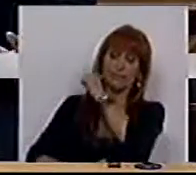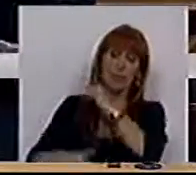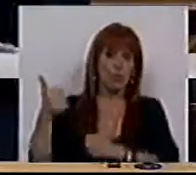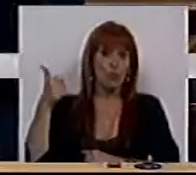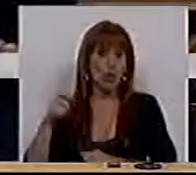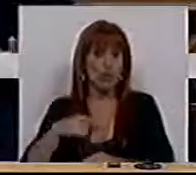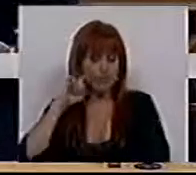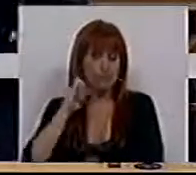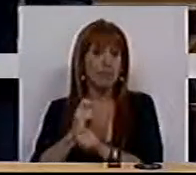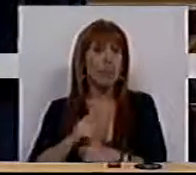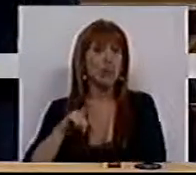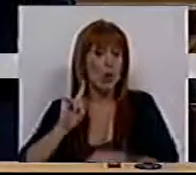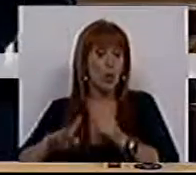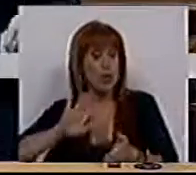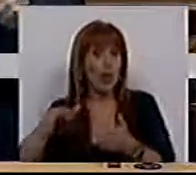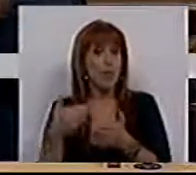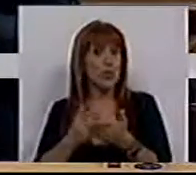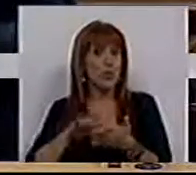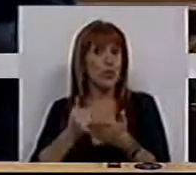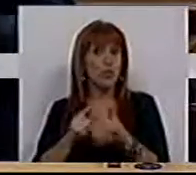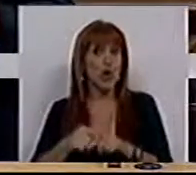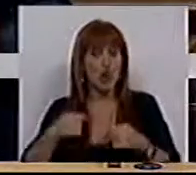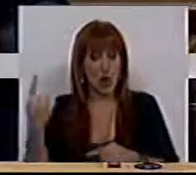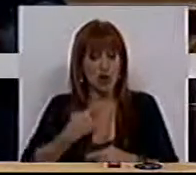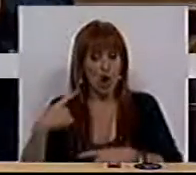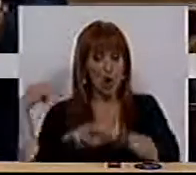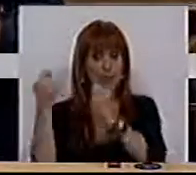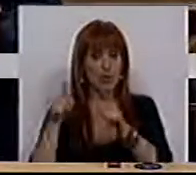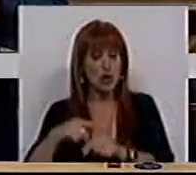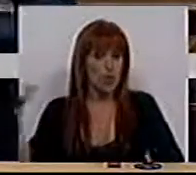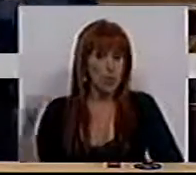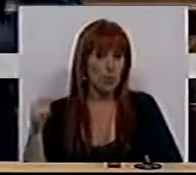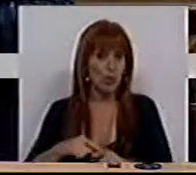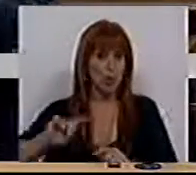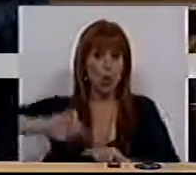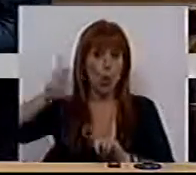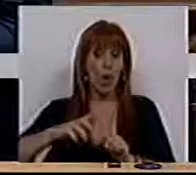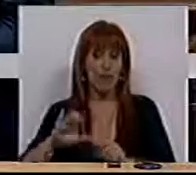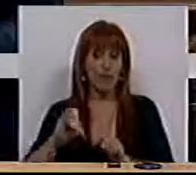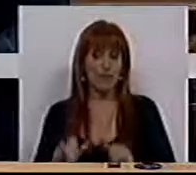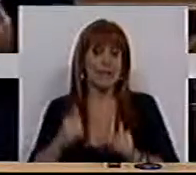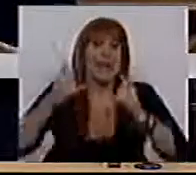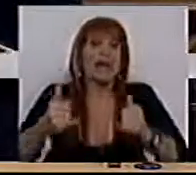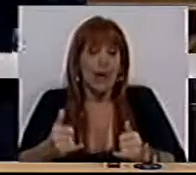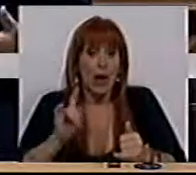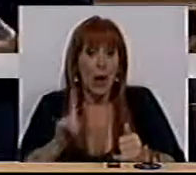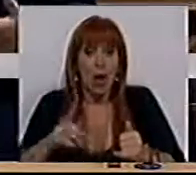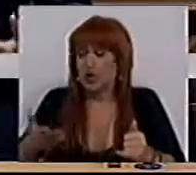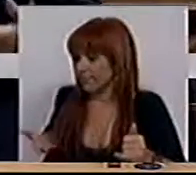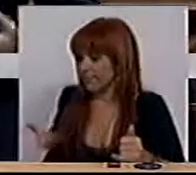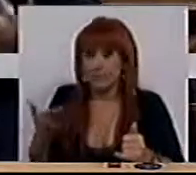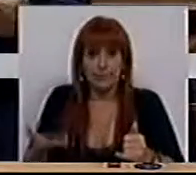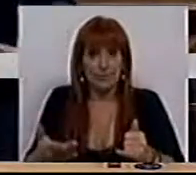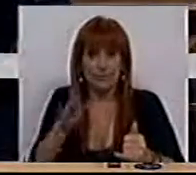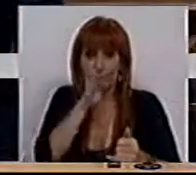isto o Bloco de Esquerda insiste naquela que têm sido as suas propostas. Nós deveríamos ter este debate, pelo menos no ano civil seguinte àquela que é